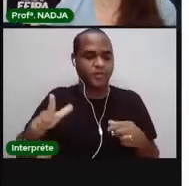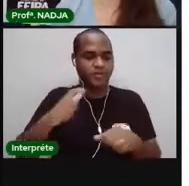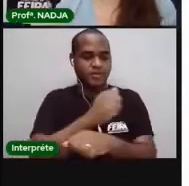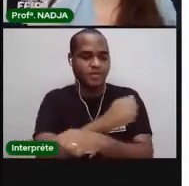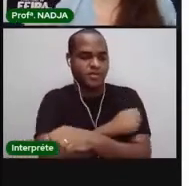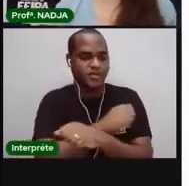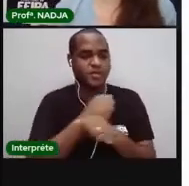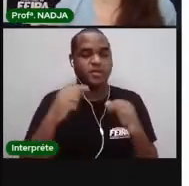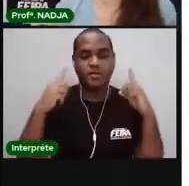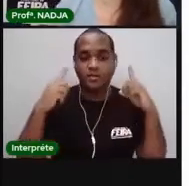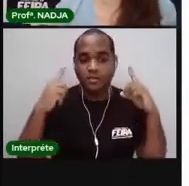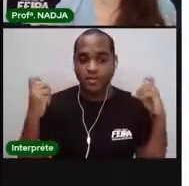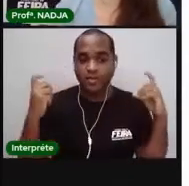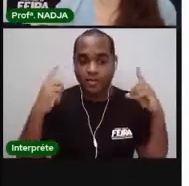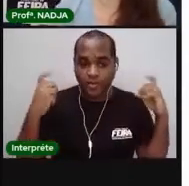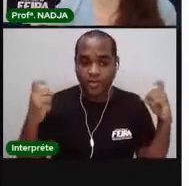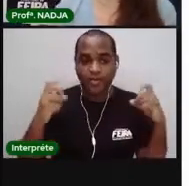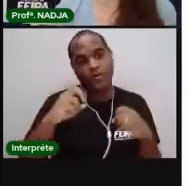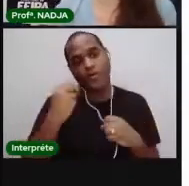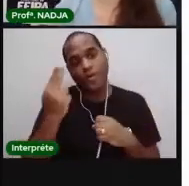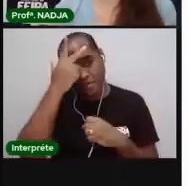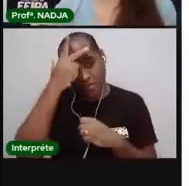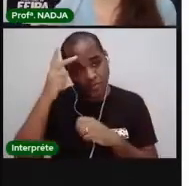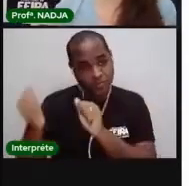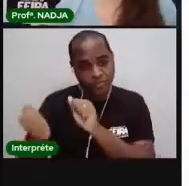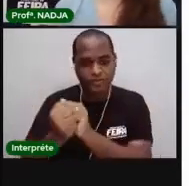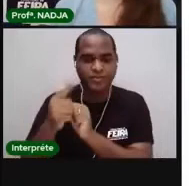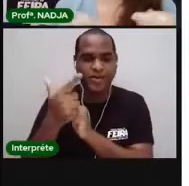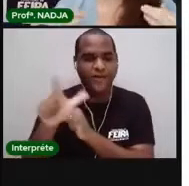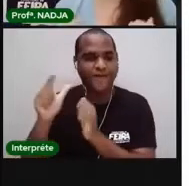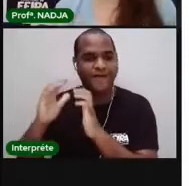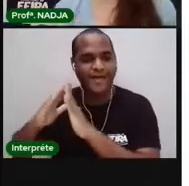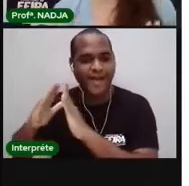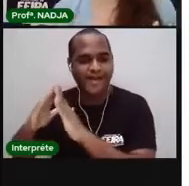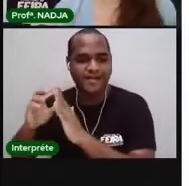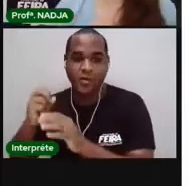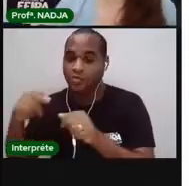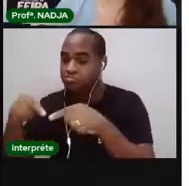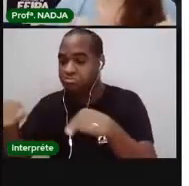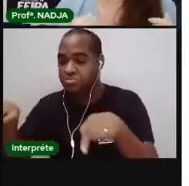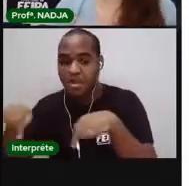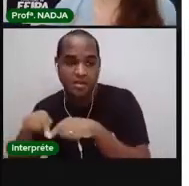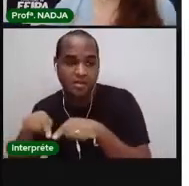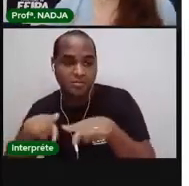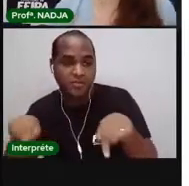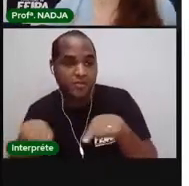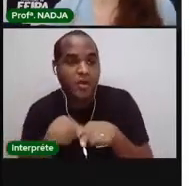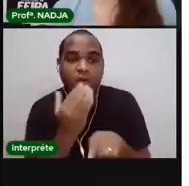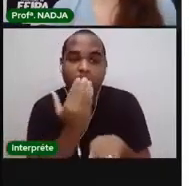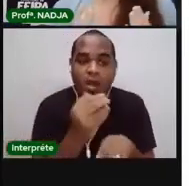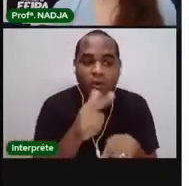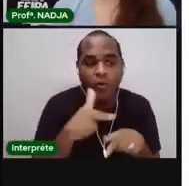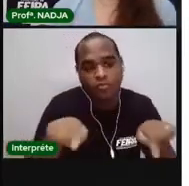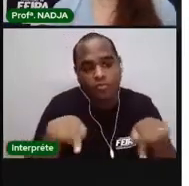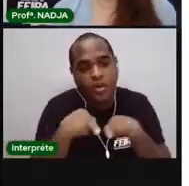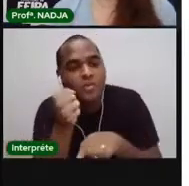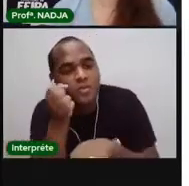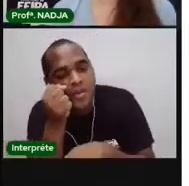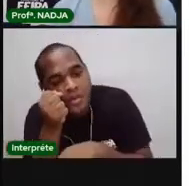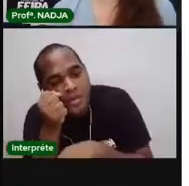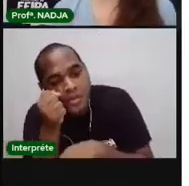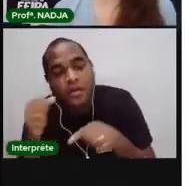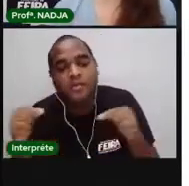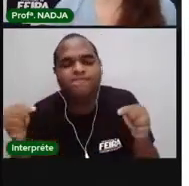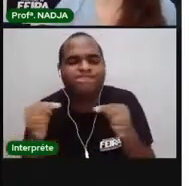meio de barulho, no meio de muita gente. Procure um cantinho da sua casa, seja na sala, na cozinha, no seu quarto. O local de